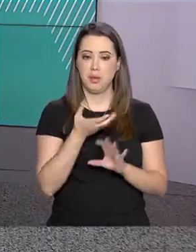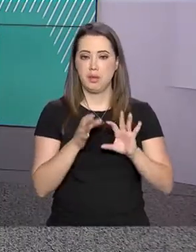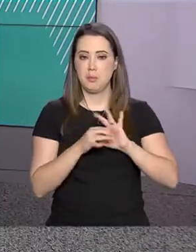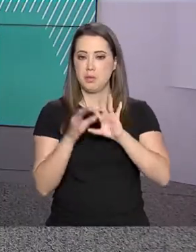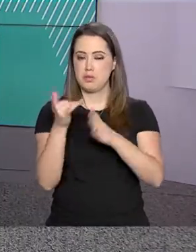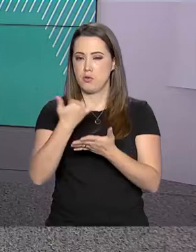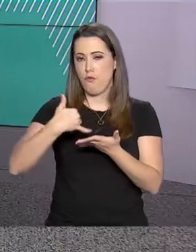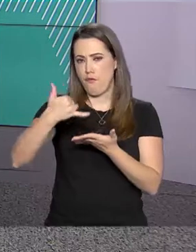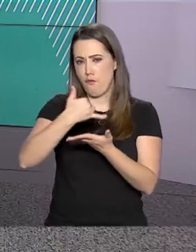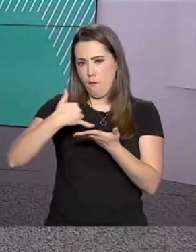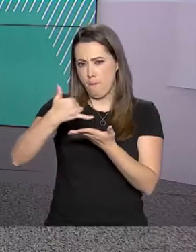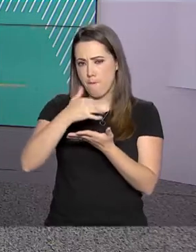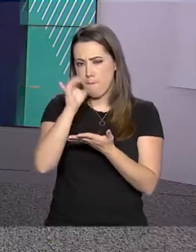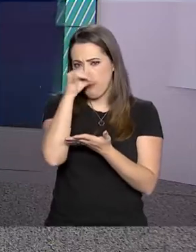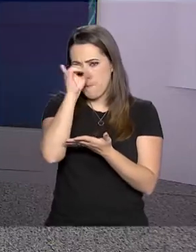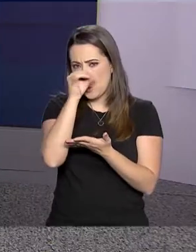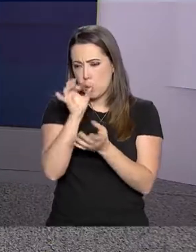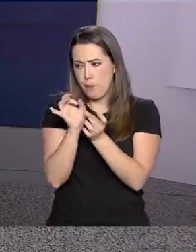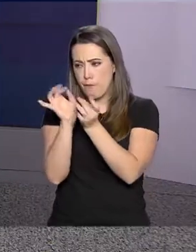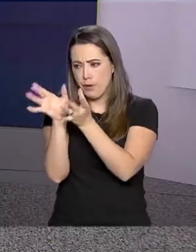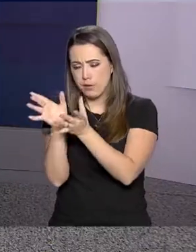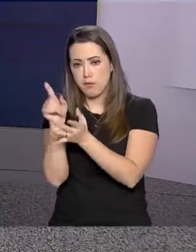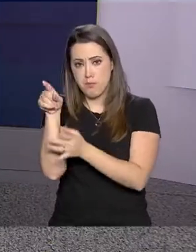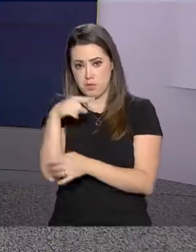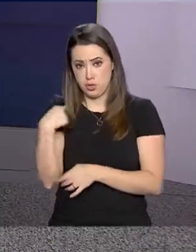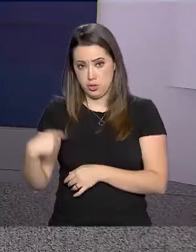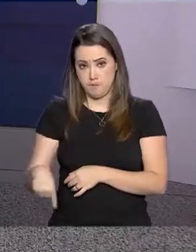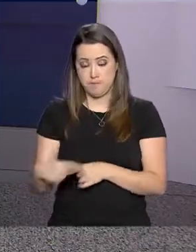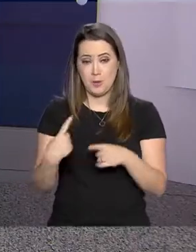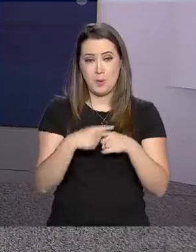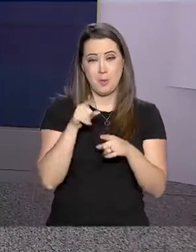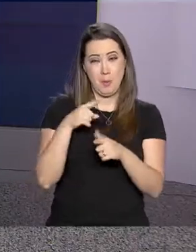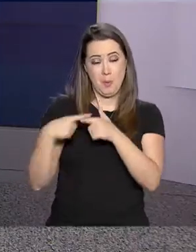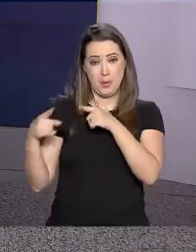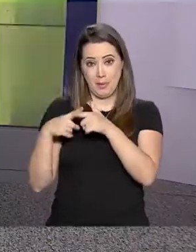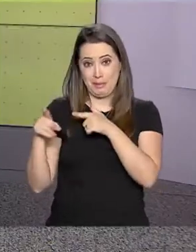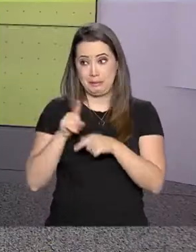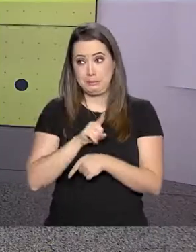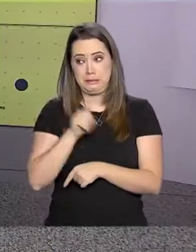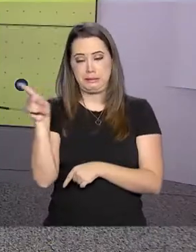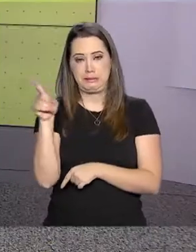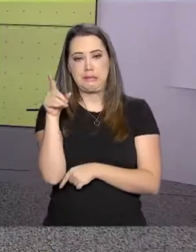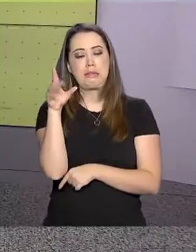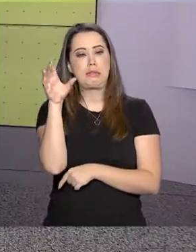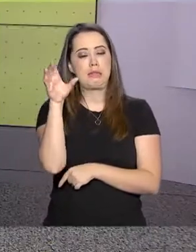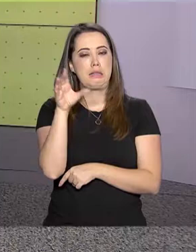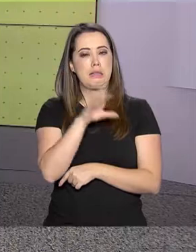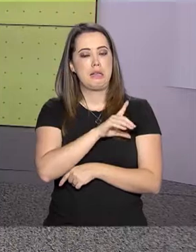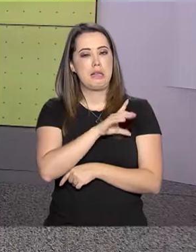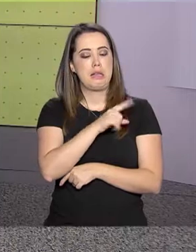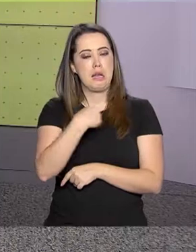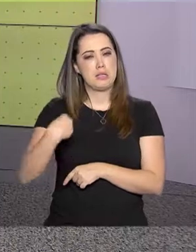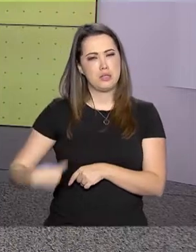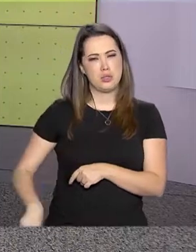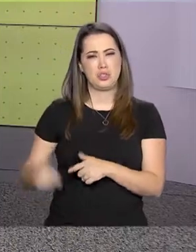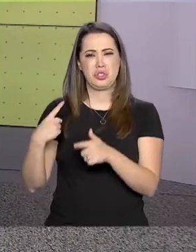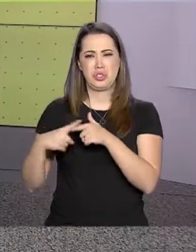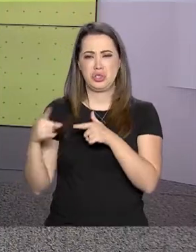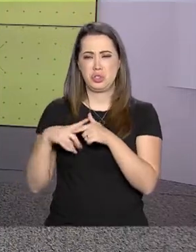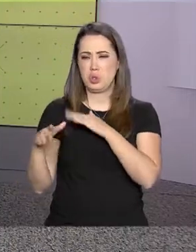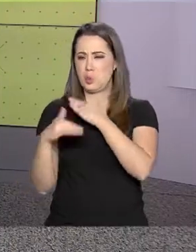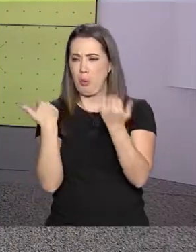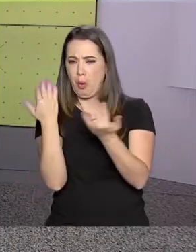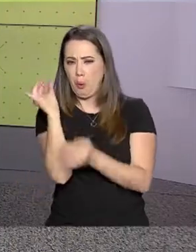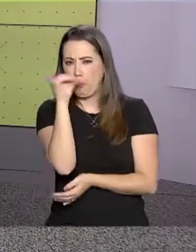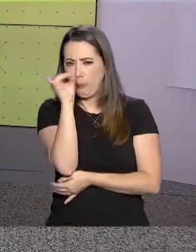gordura de porco do Brasil. Com o surto de peste suína africana atacando os rebanhos chineses, o Brasil quer aproveitar a oportunidade para